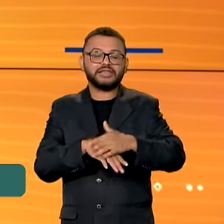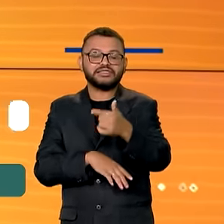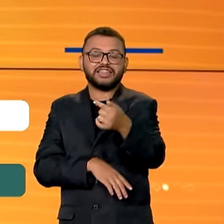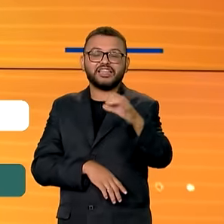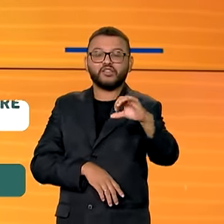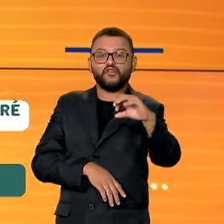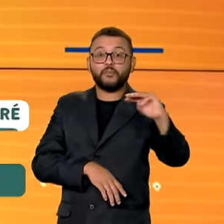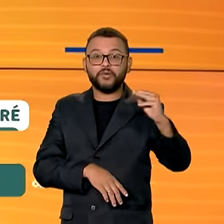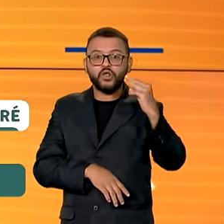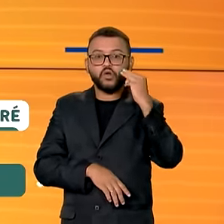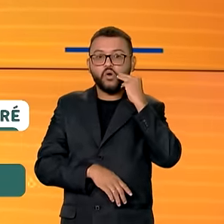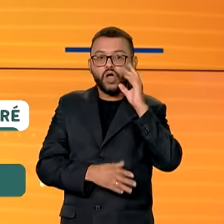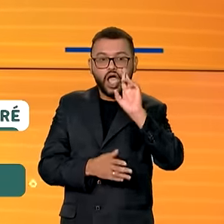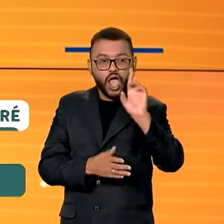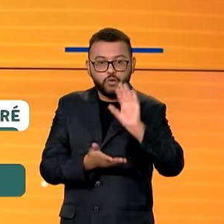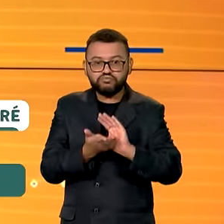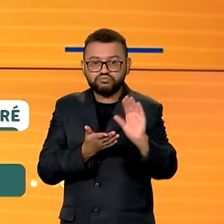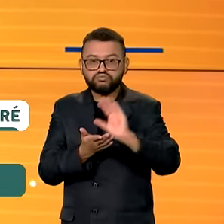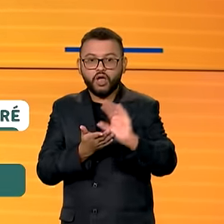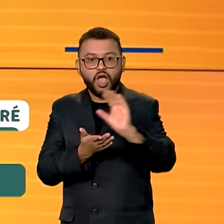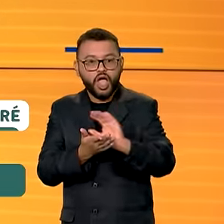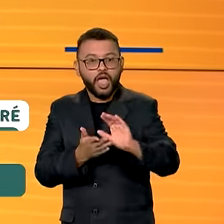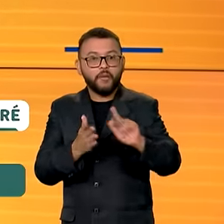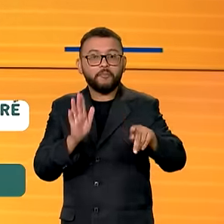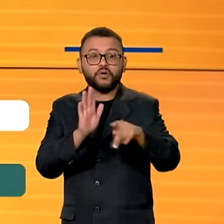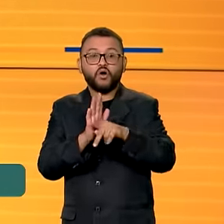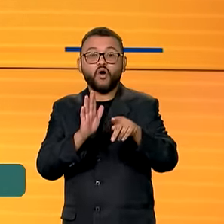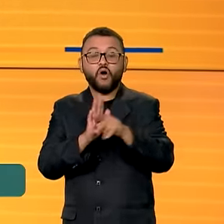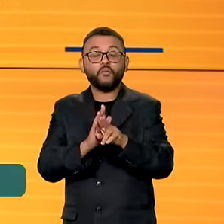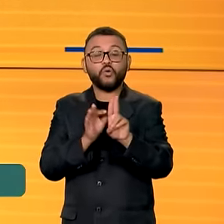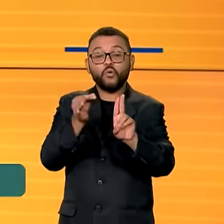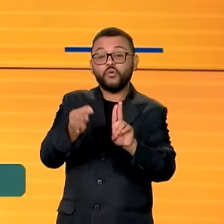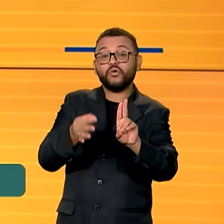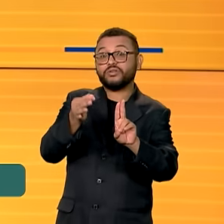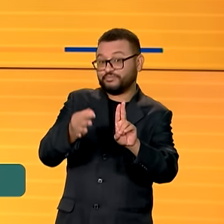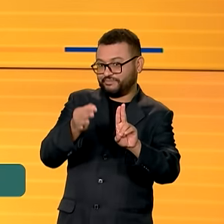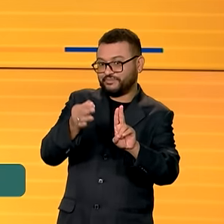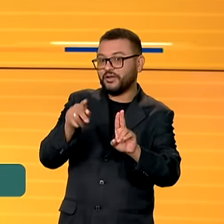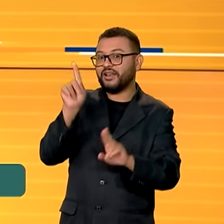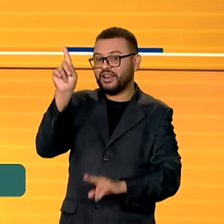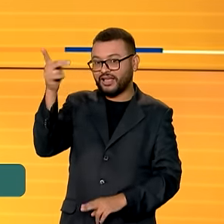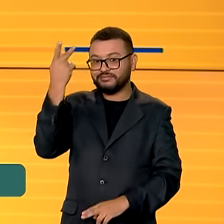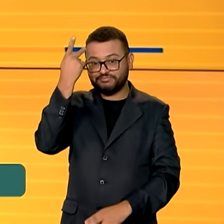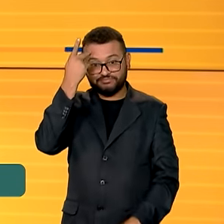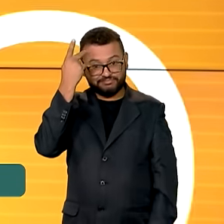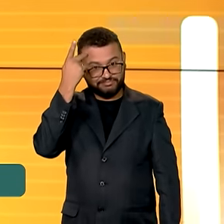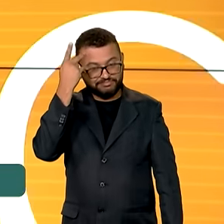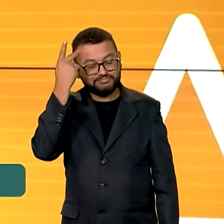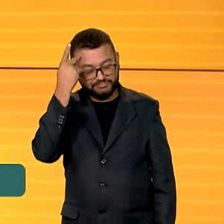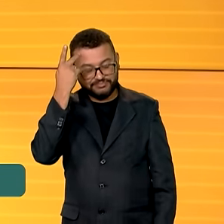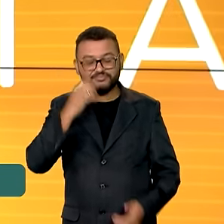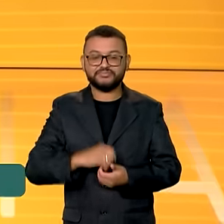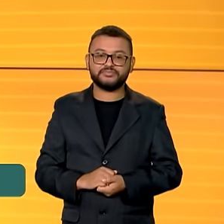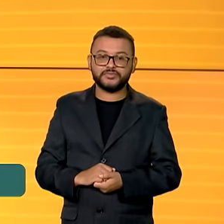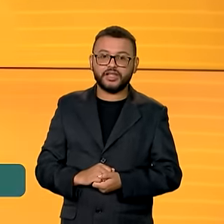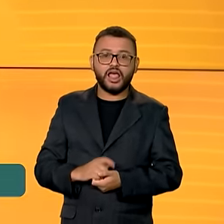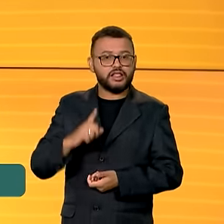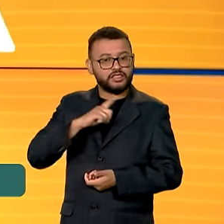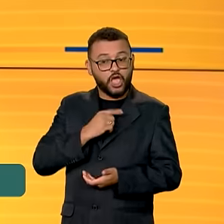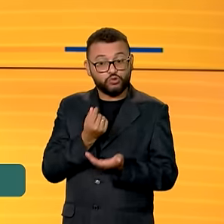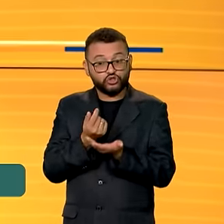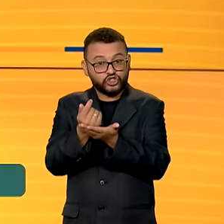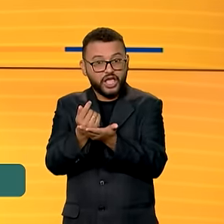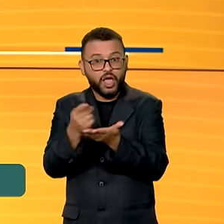79 milhões de reais serão injetados aí na Universidade Federal de São Carlos, em São Paulo. Os